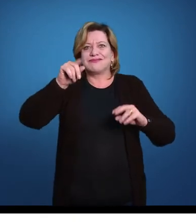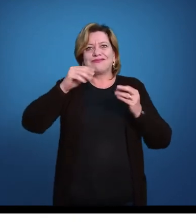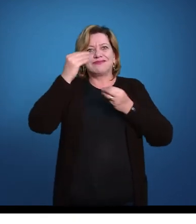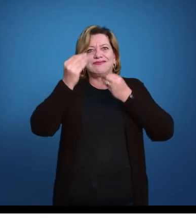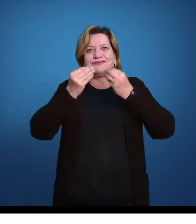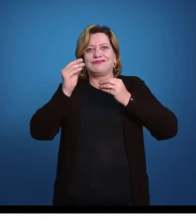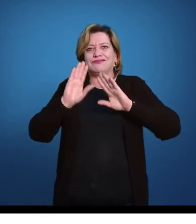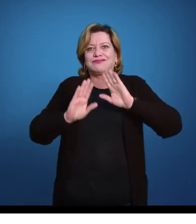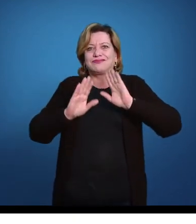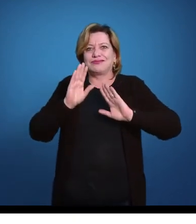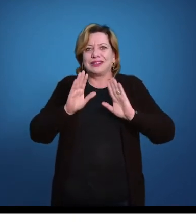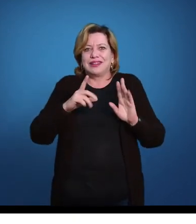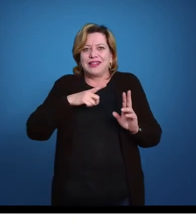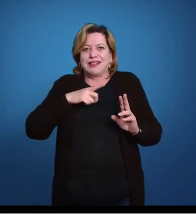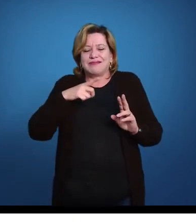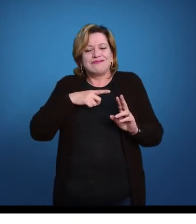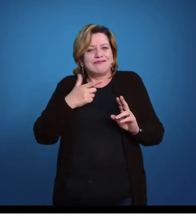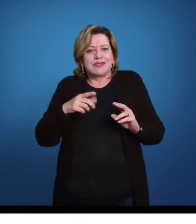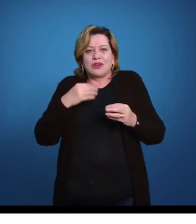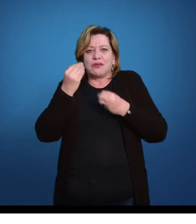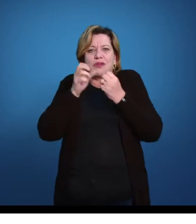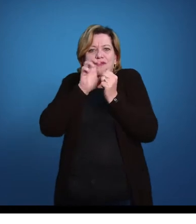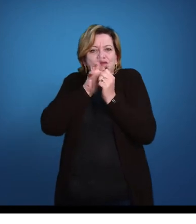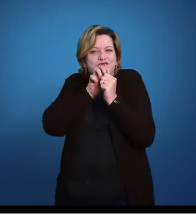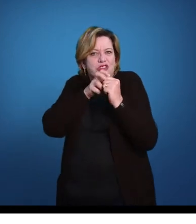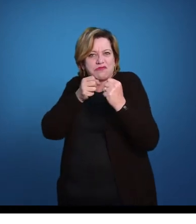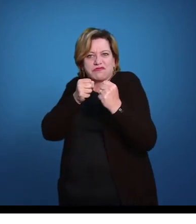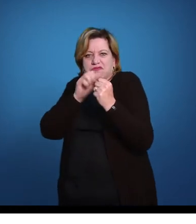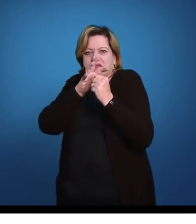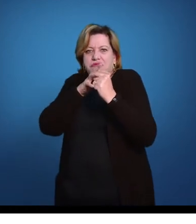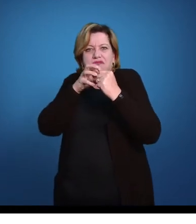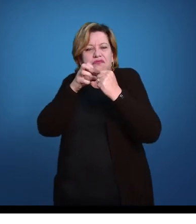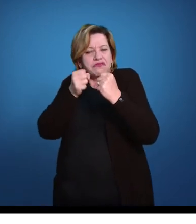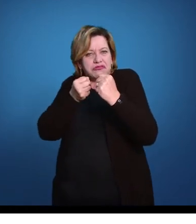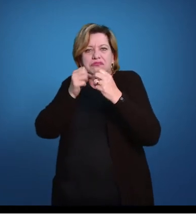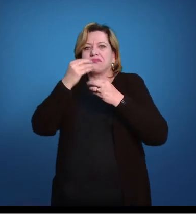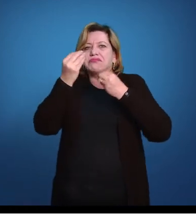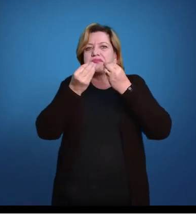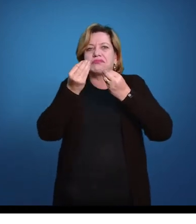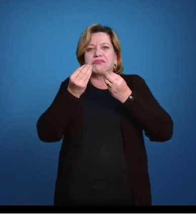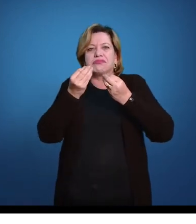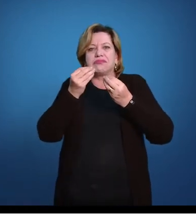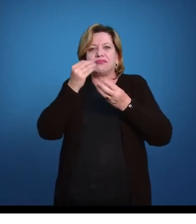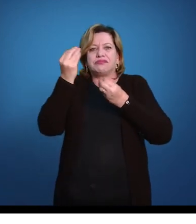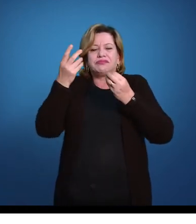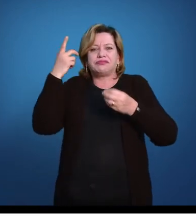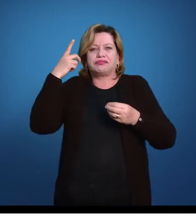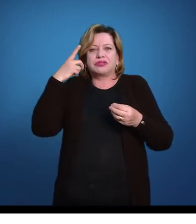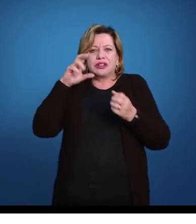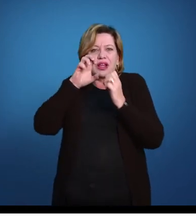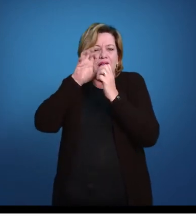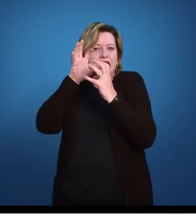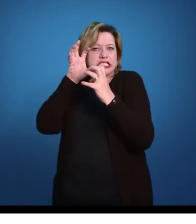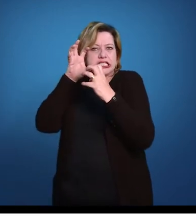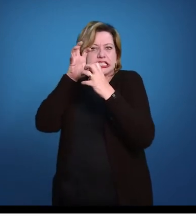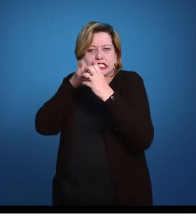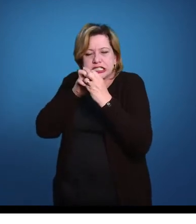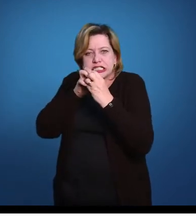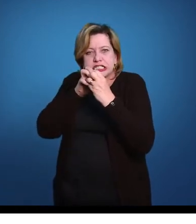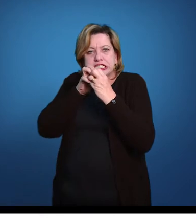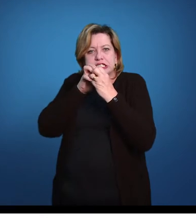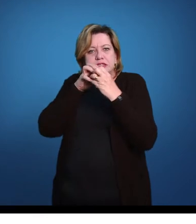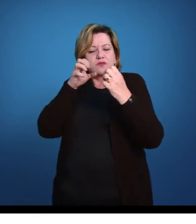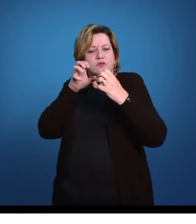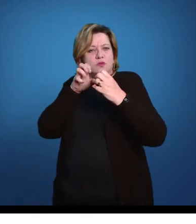pequenas. Ela não tem como mastigar, não tem como arrancar pedaço. Ela consegue morder alguém ou se